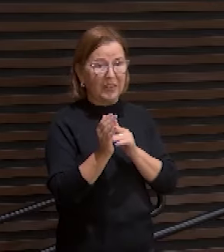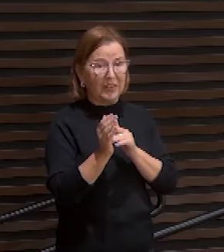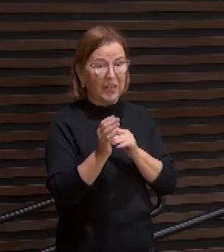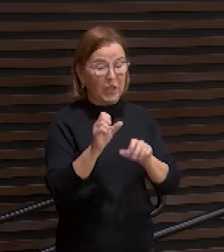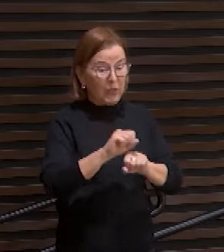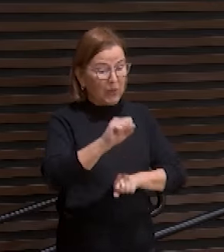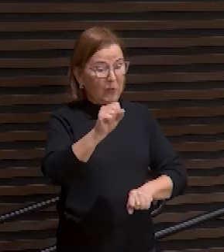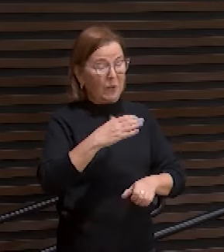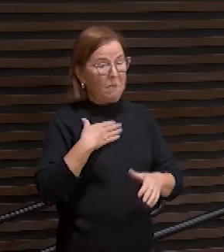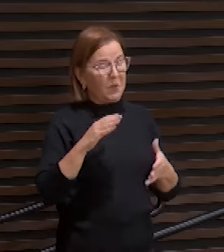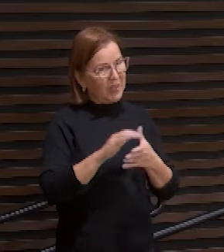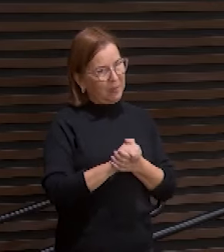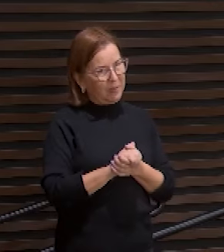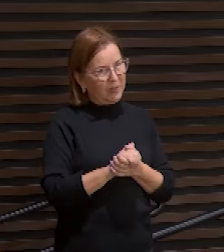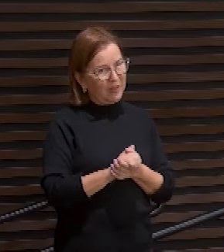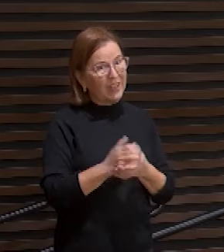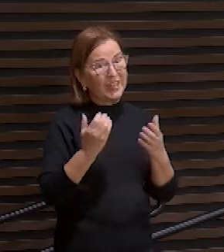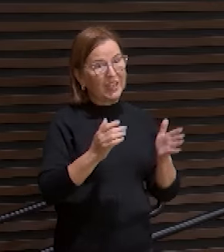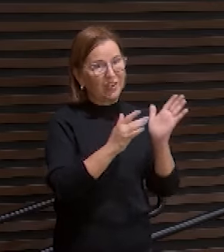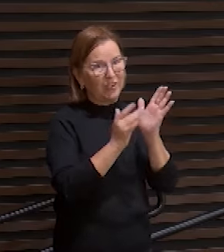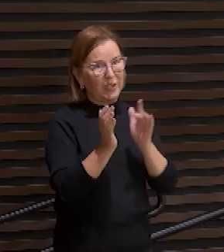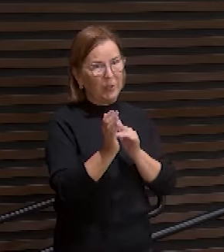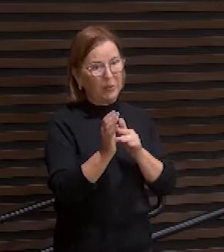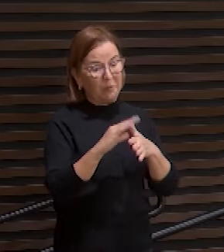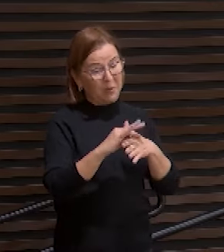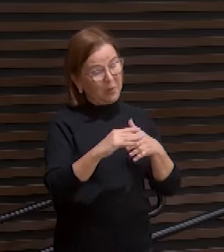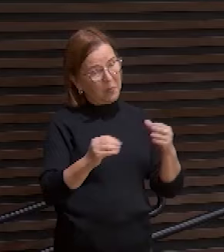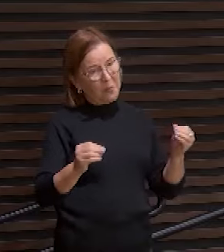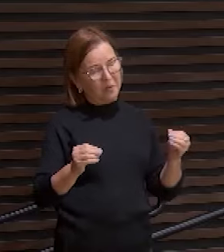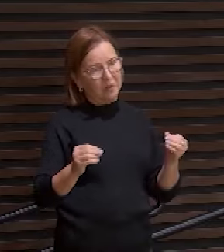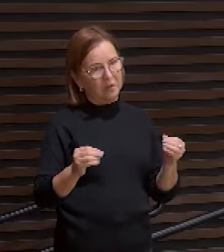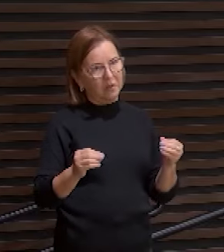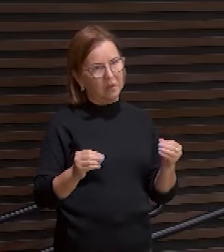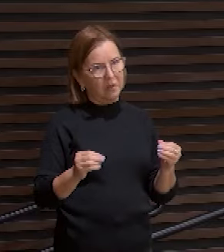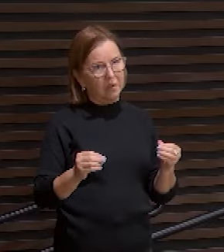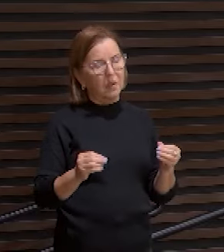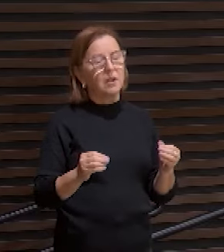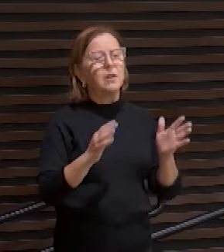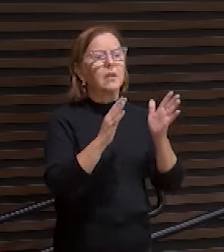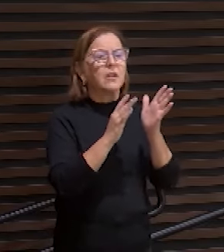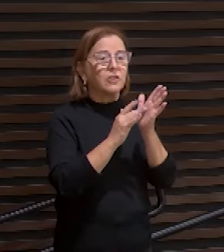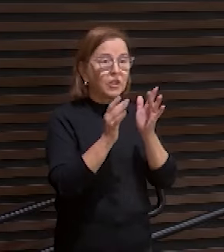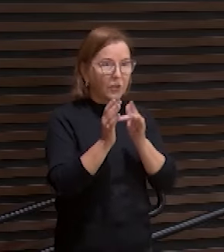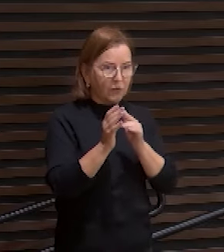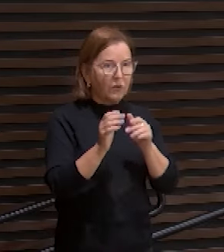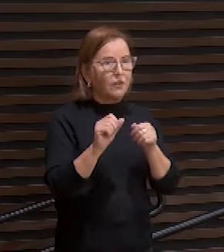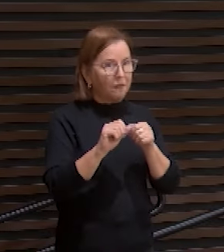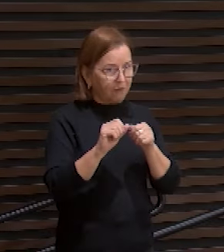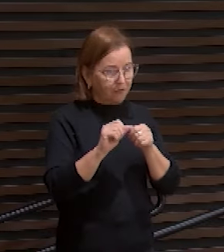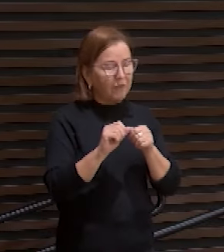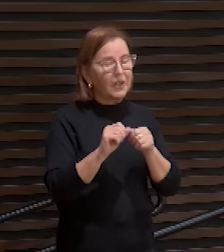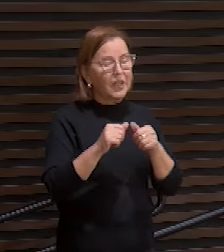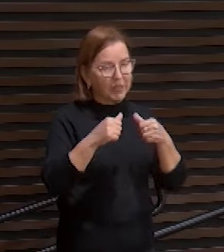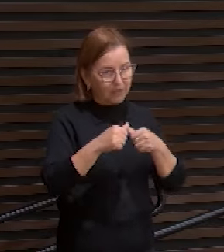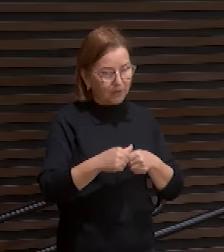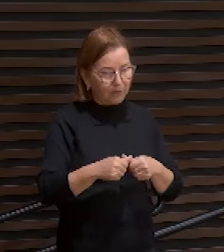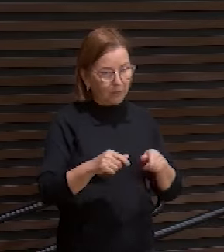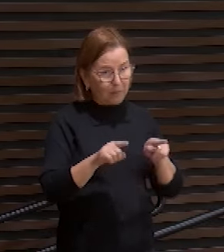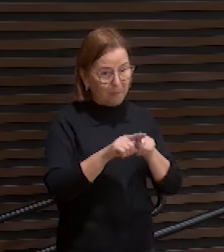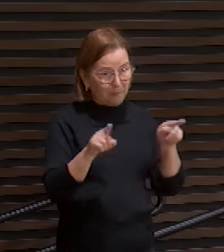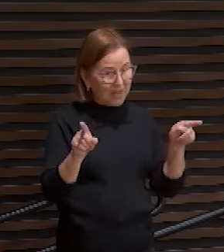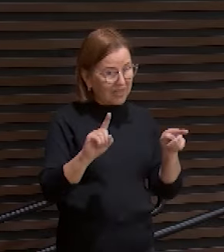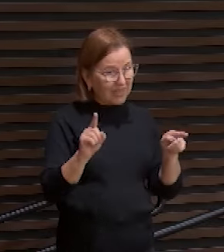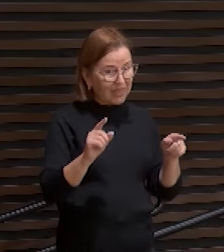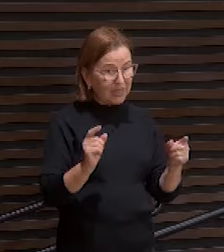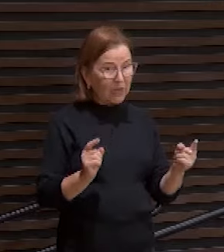Eu quero um Jesus que me cure de minha doença. Não estou dizendo que ele não faz essas coisas. Mas, queridos irmãos, não é isso que ele